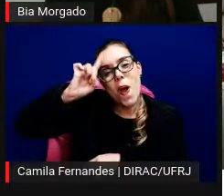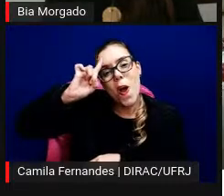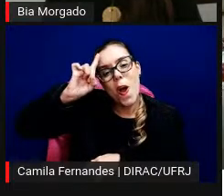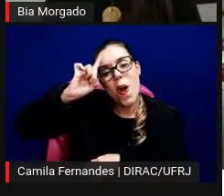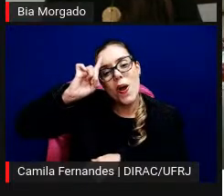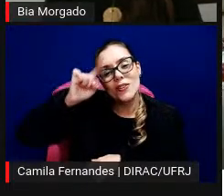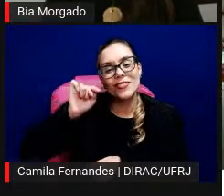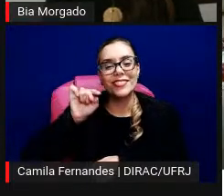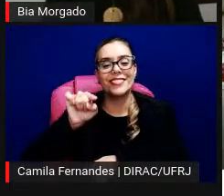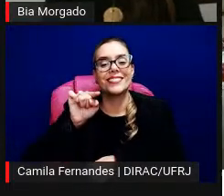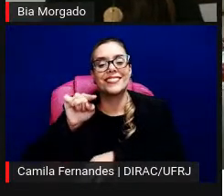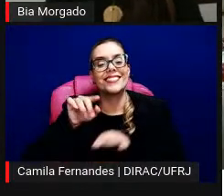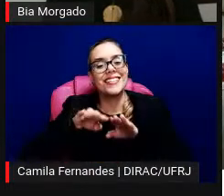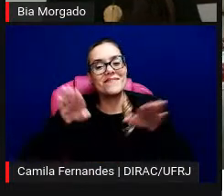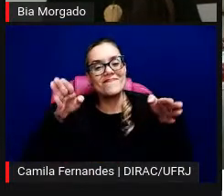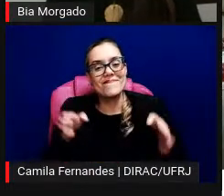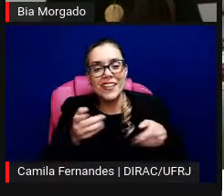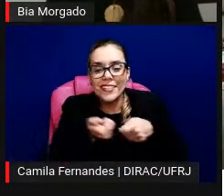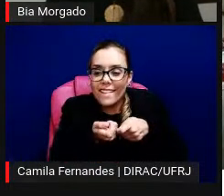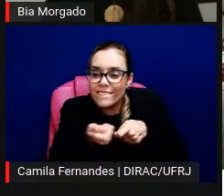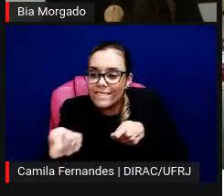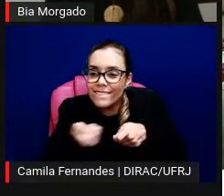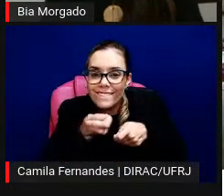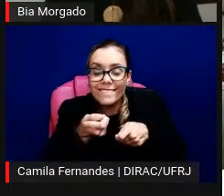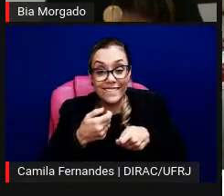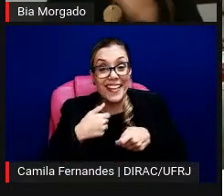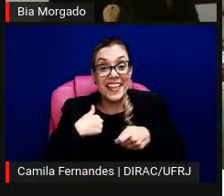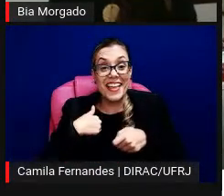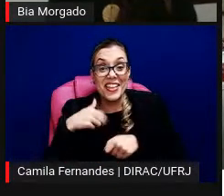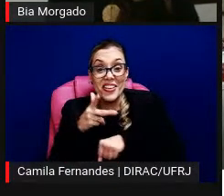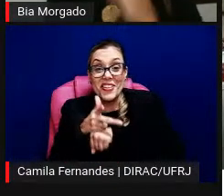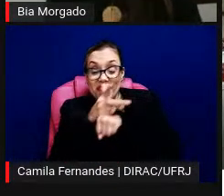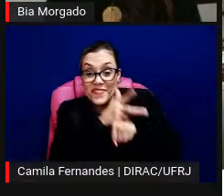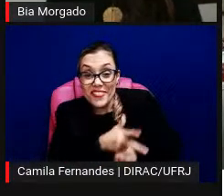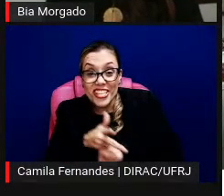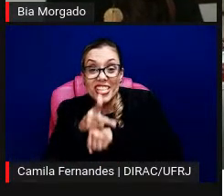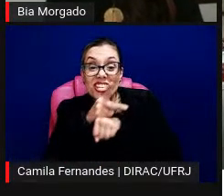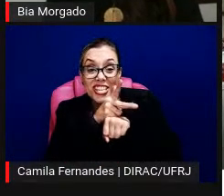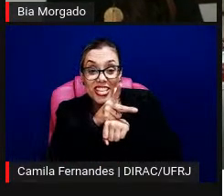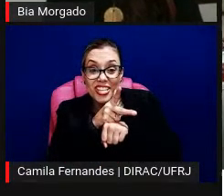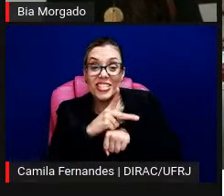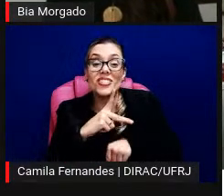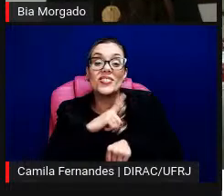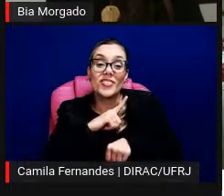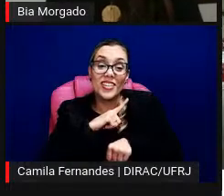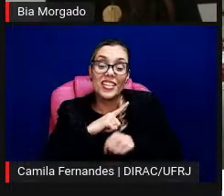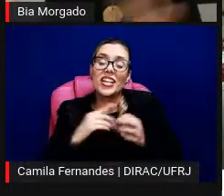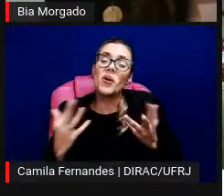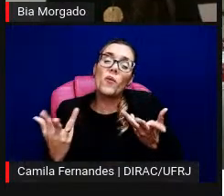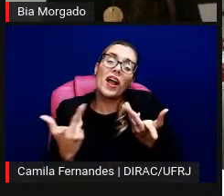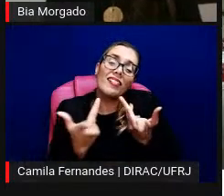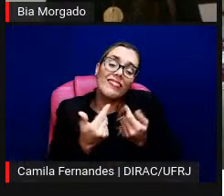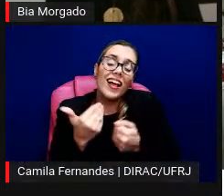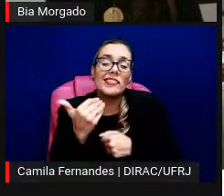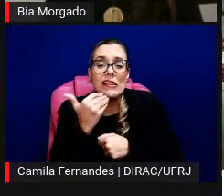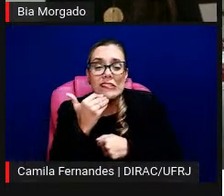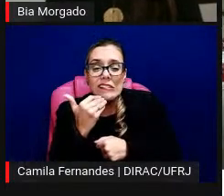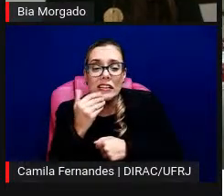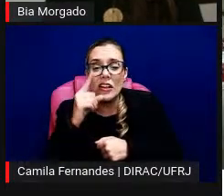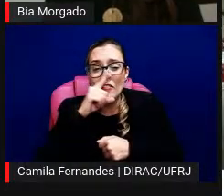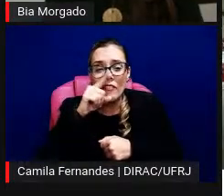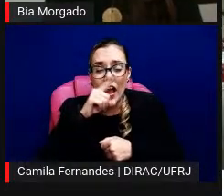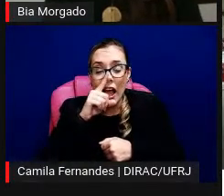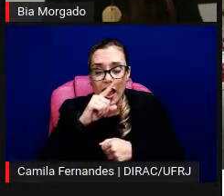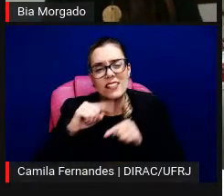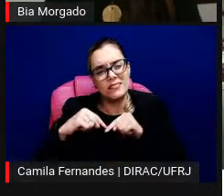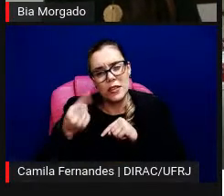pra se deslocar eu fiz alguns vídeos com essas pessoas os vídeos estão com uma qualidade muito ruim se der tempo eu acho que no final eu posso